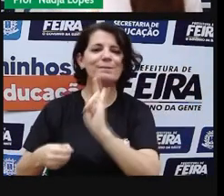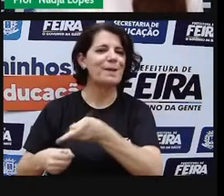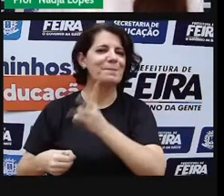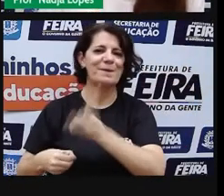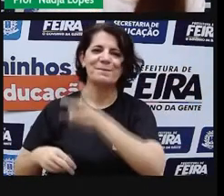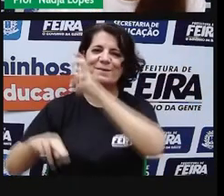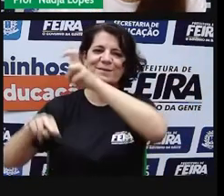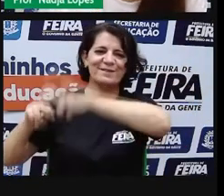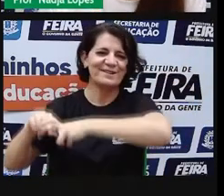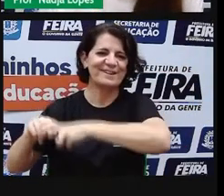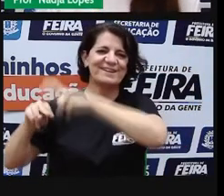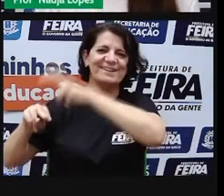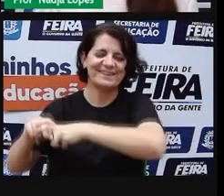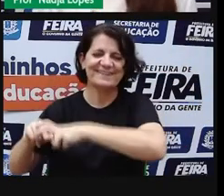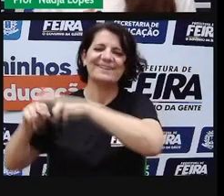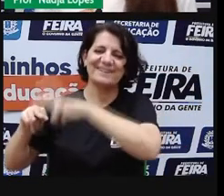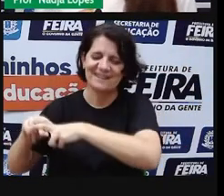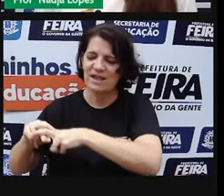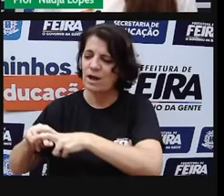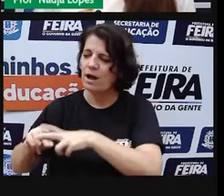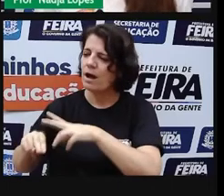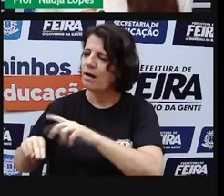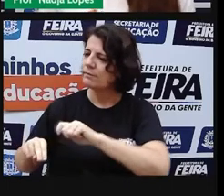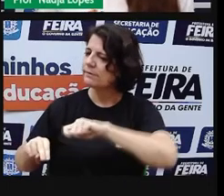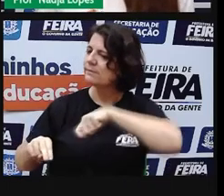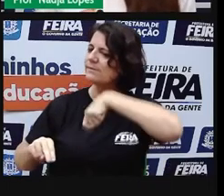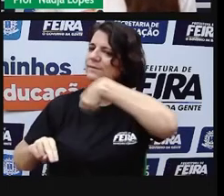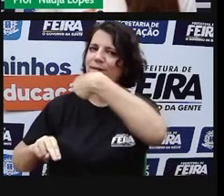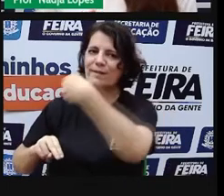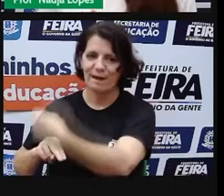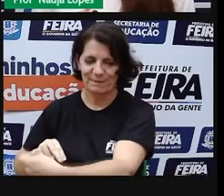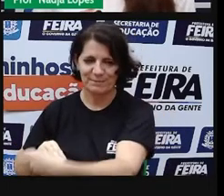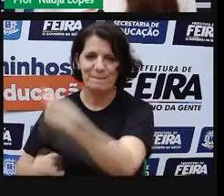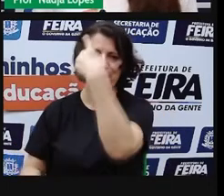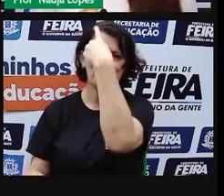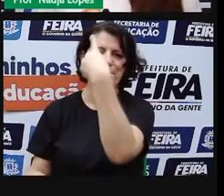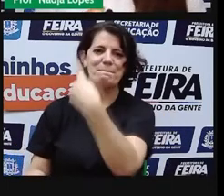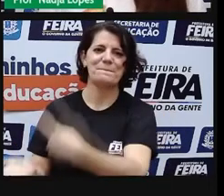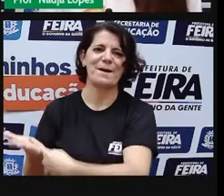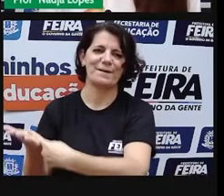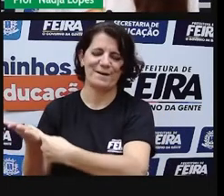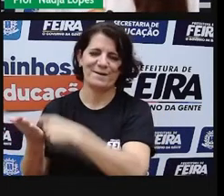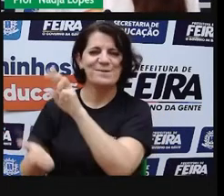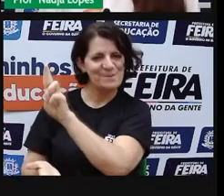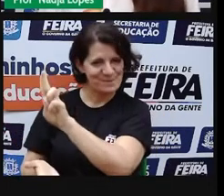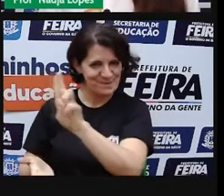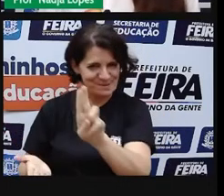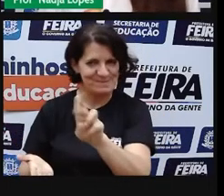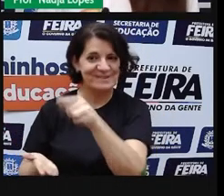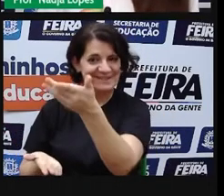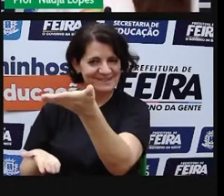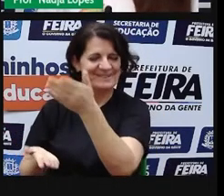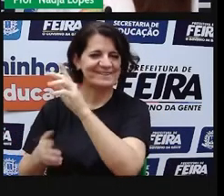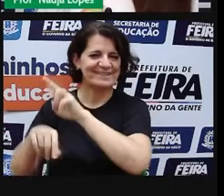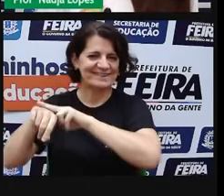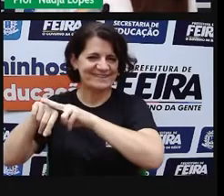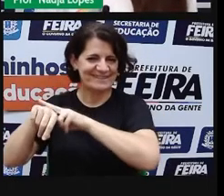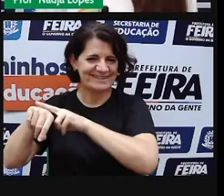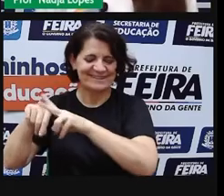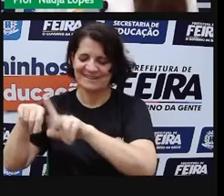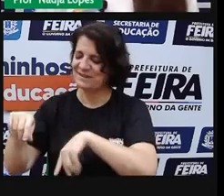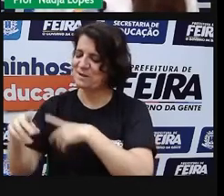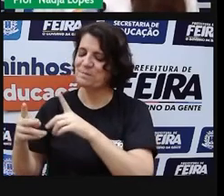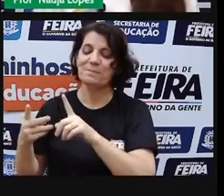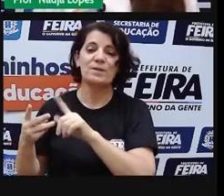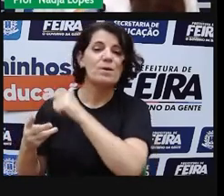Lucas da Feira repousava. Por isso, ficou chamada Pedra do Descanso.